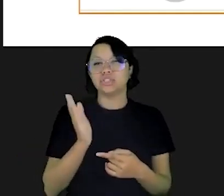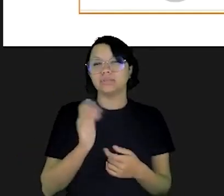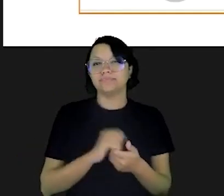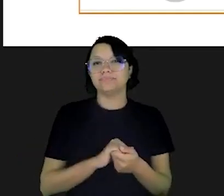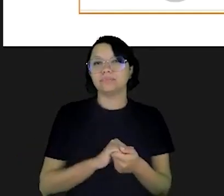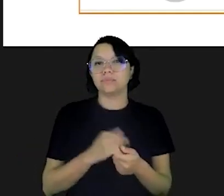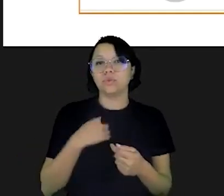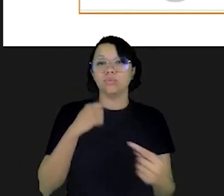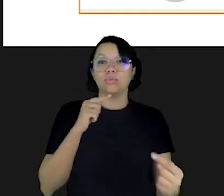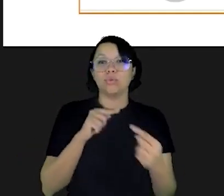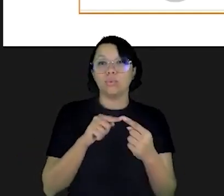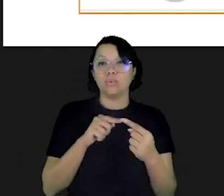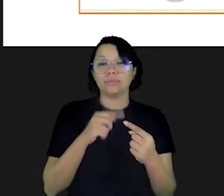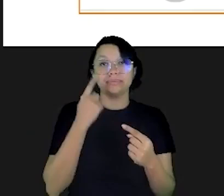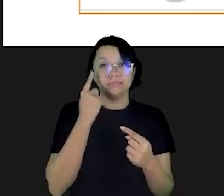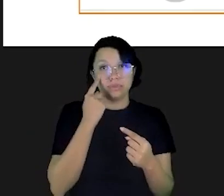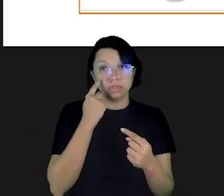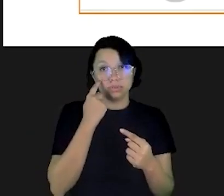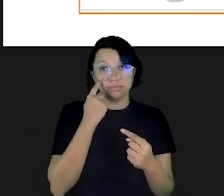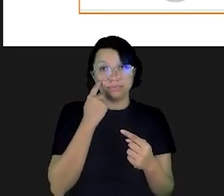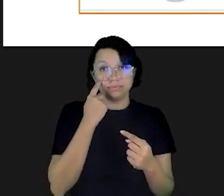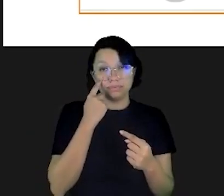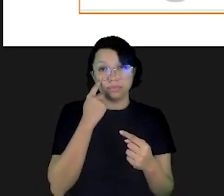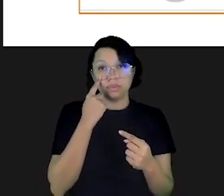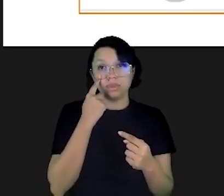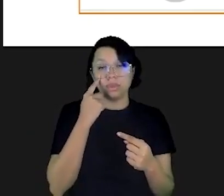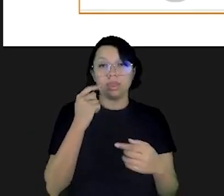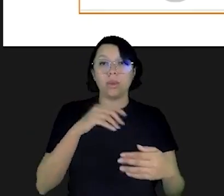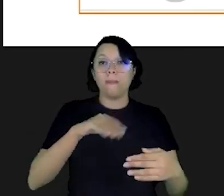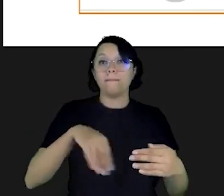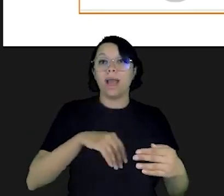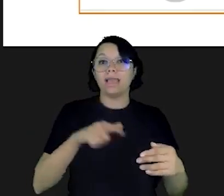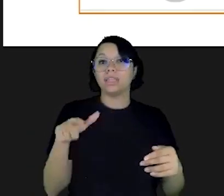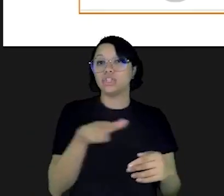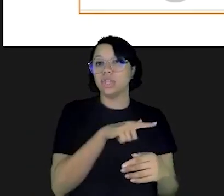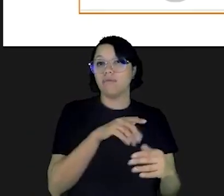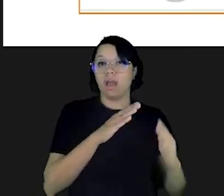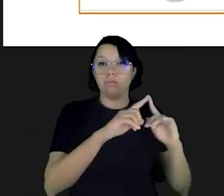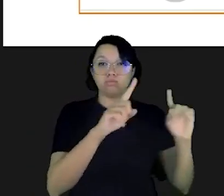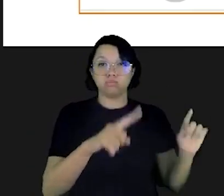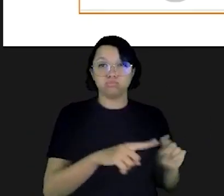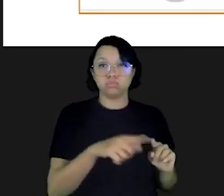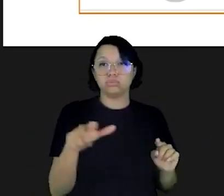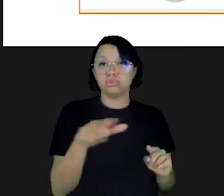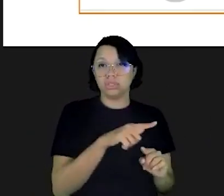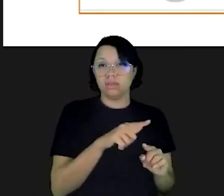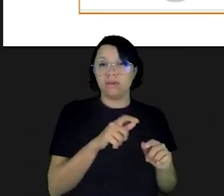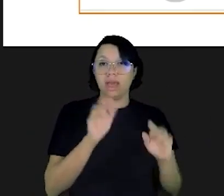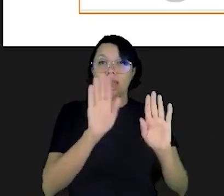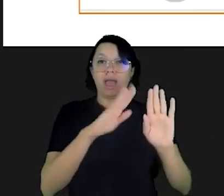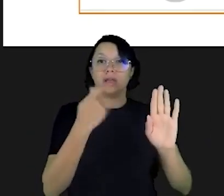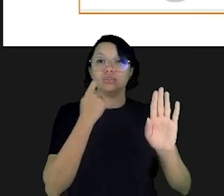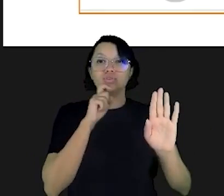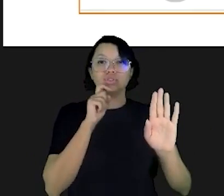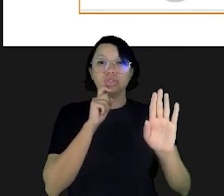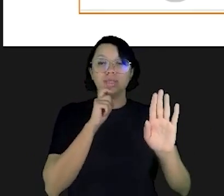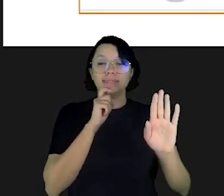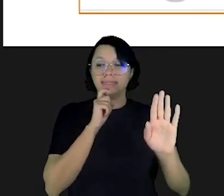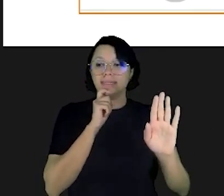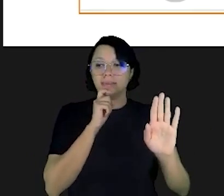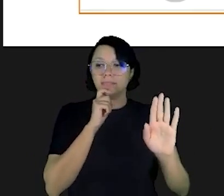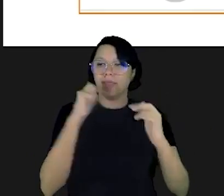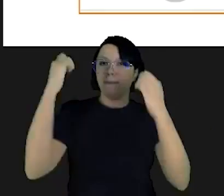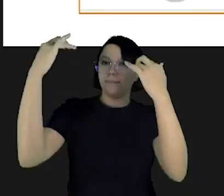mas vocês vão entender já já qual é o meu propósito vejam uma máquina de lavar uma geladeira um